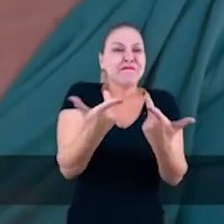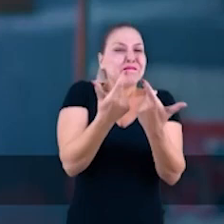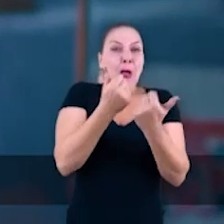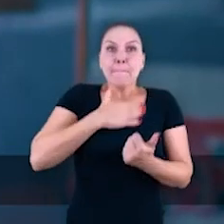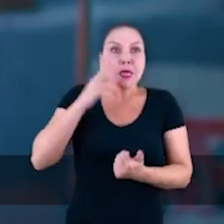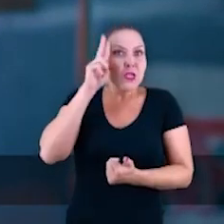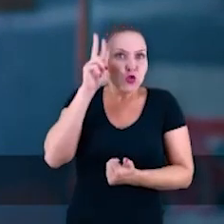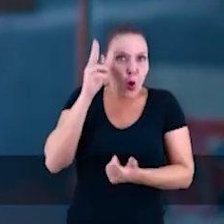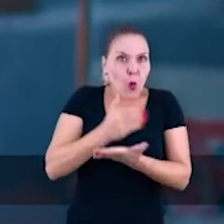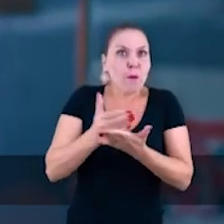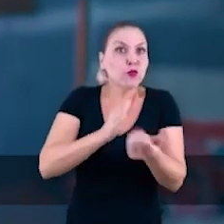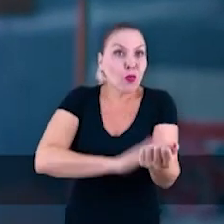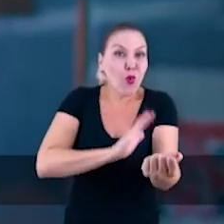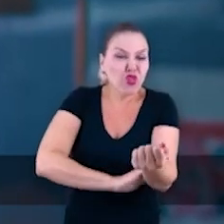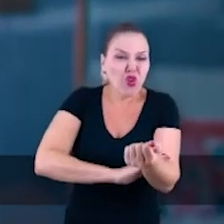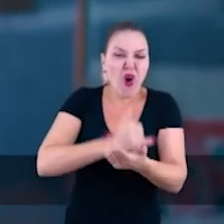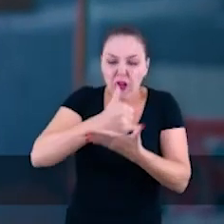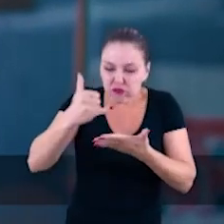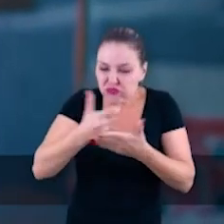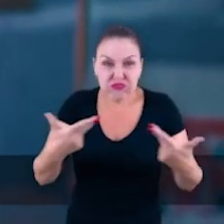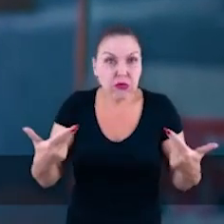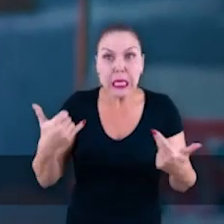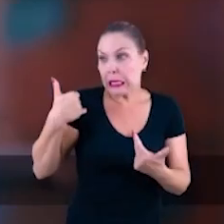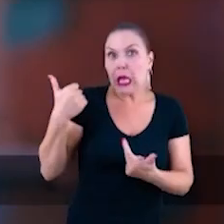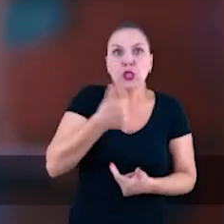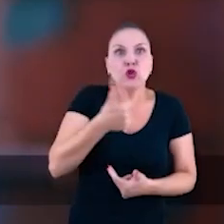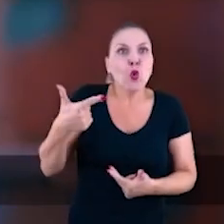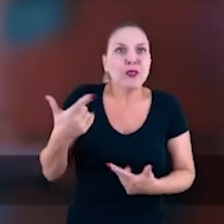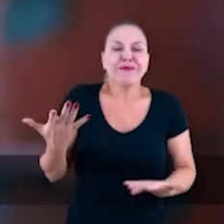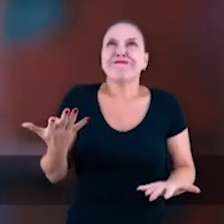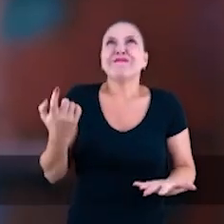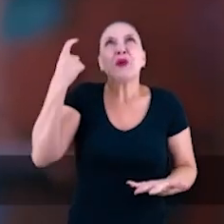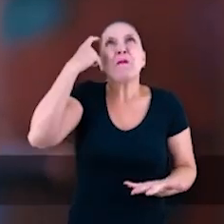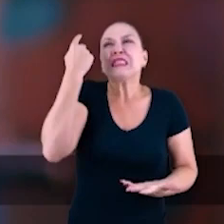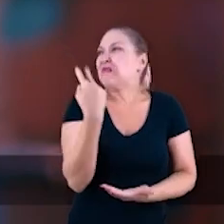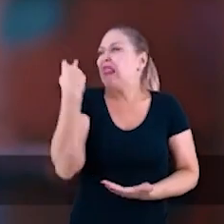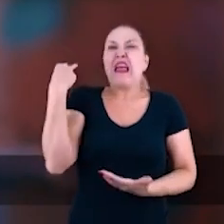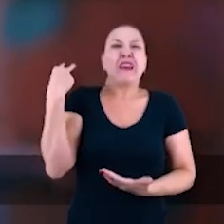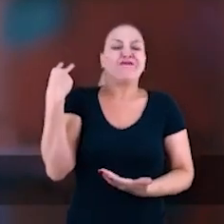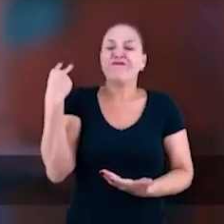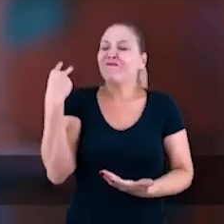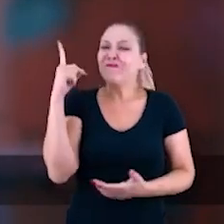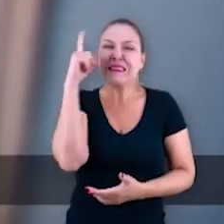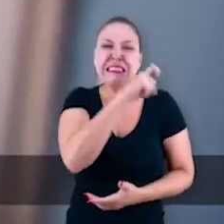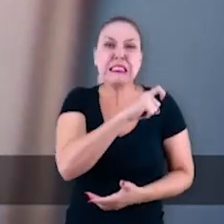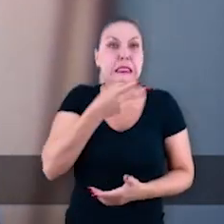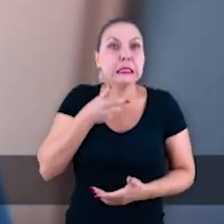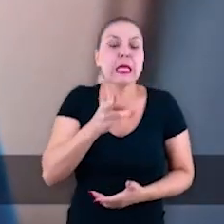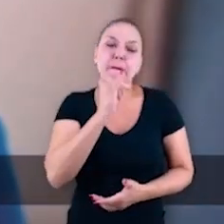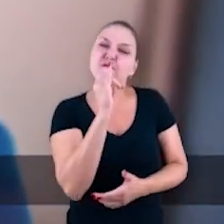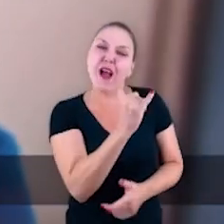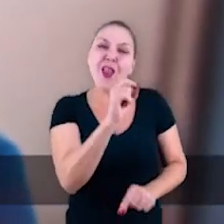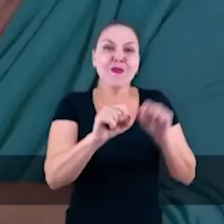tudo. A minha história com as drogas começaram... Eu tinha 12 anos. Eu olhava assim o fracasso que eu era. Eu